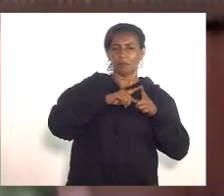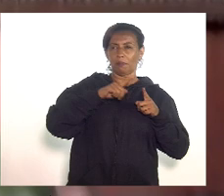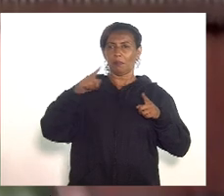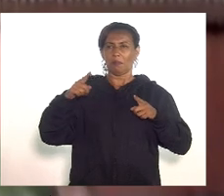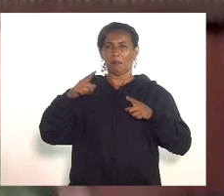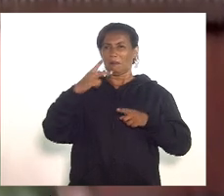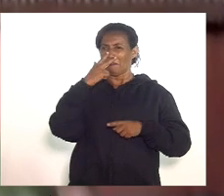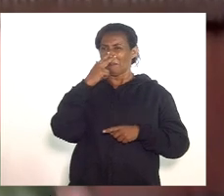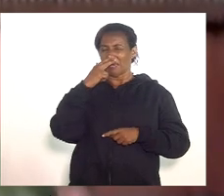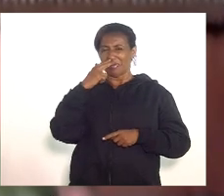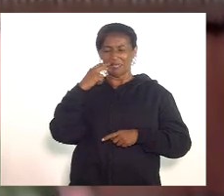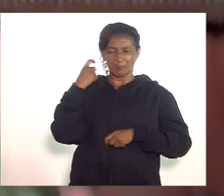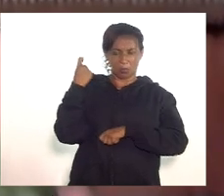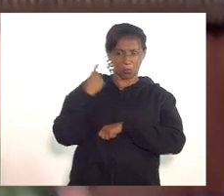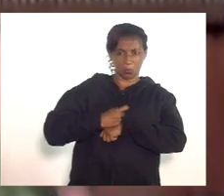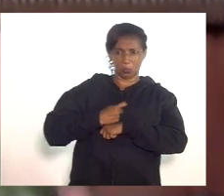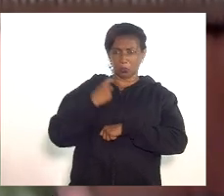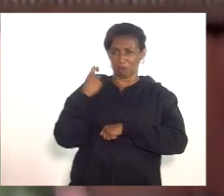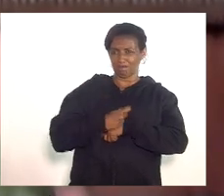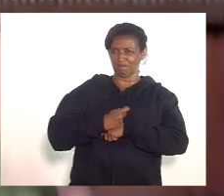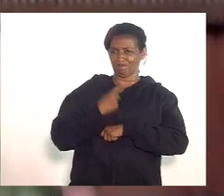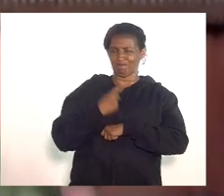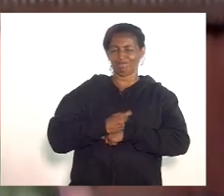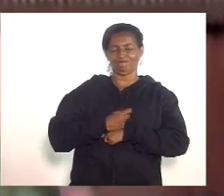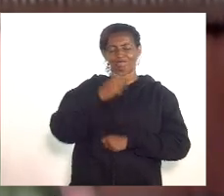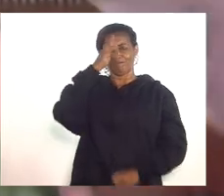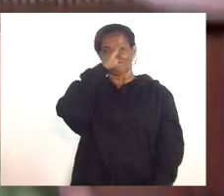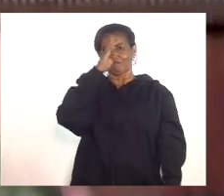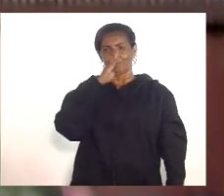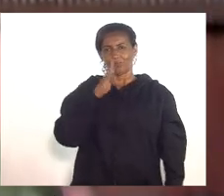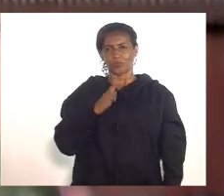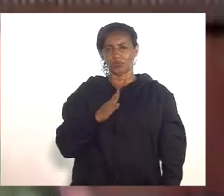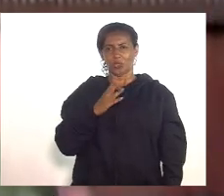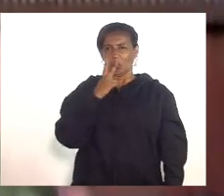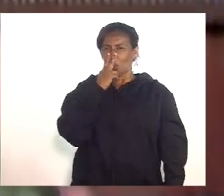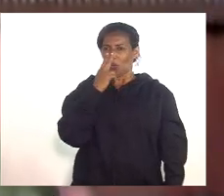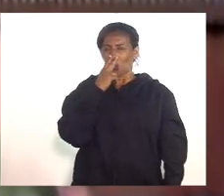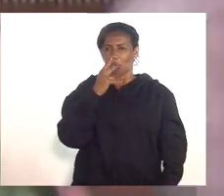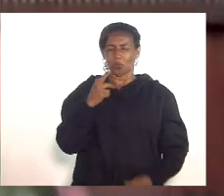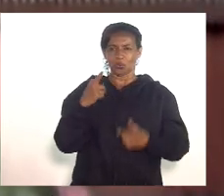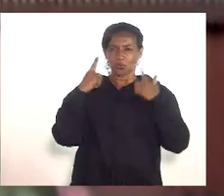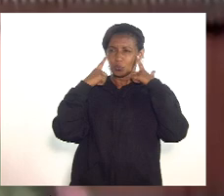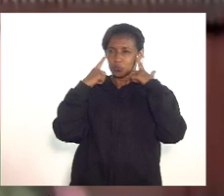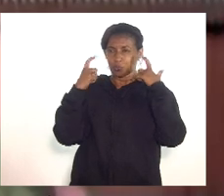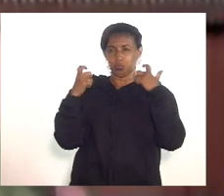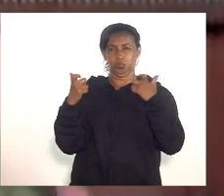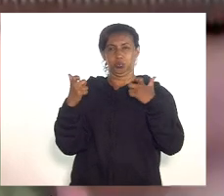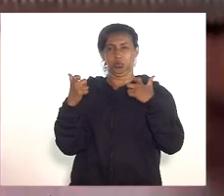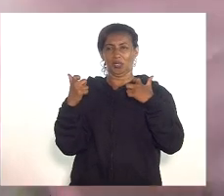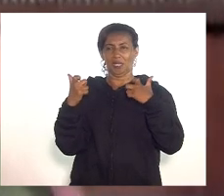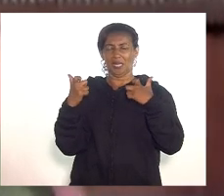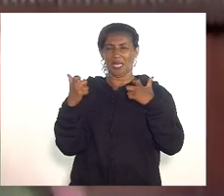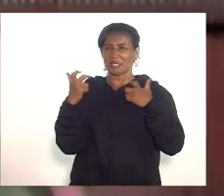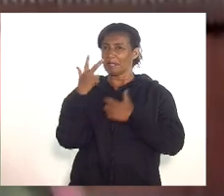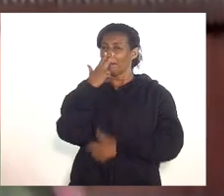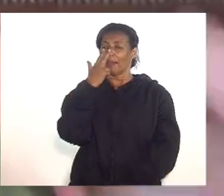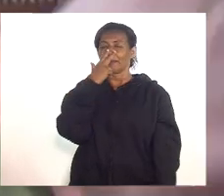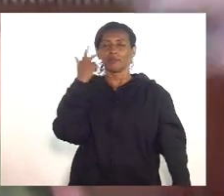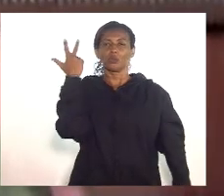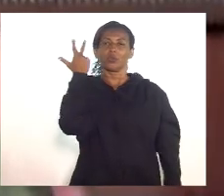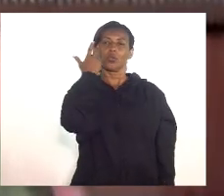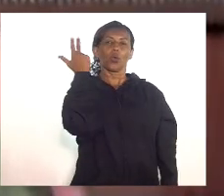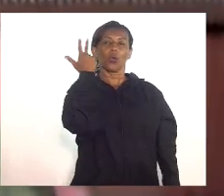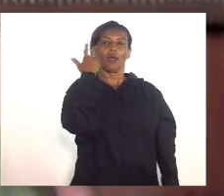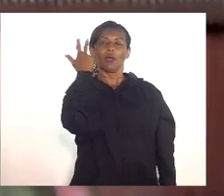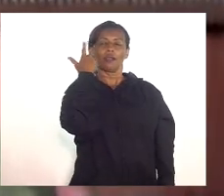duro e mais sombrio que passamos no Brasil onde a tortura era algo cotidiano e